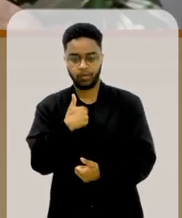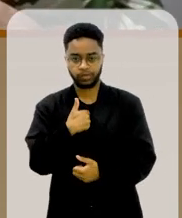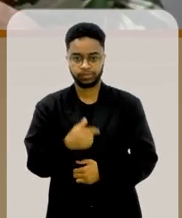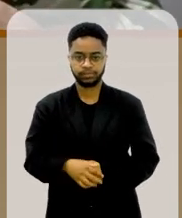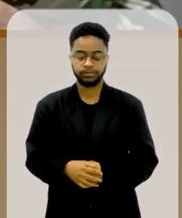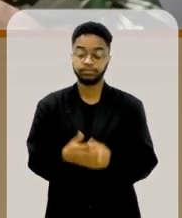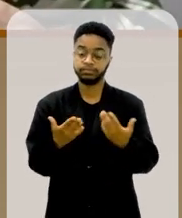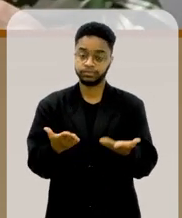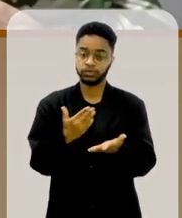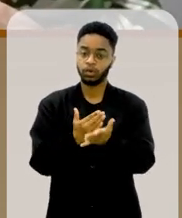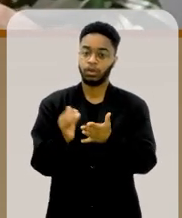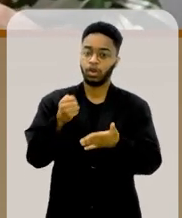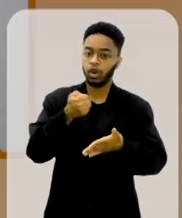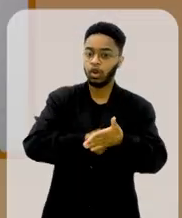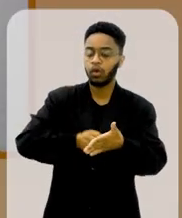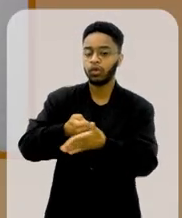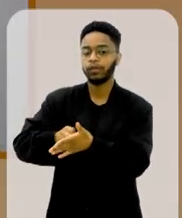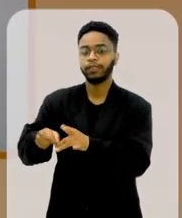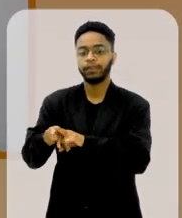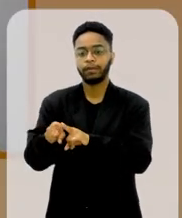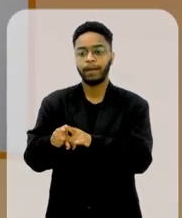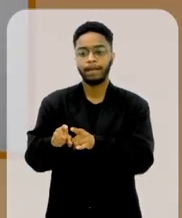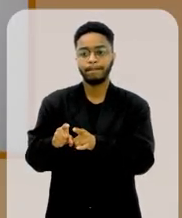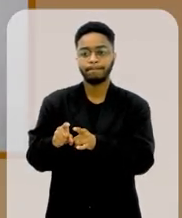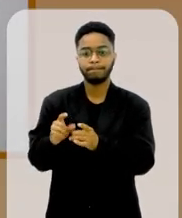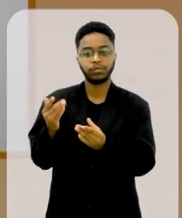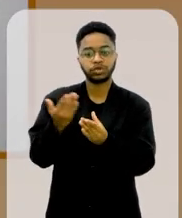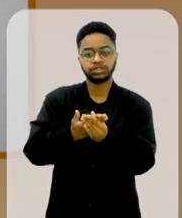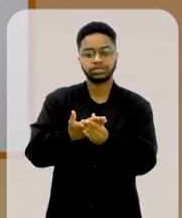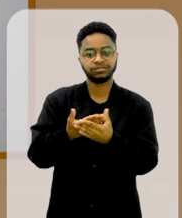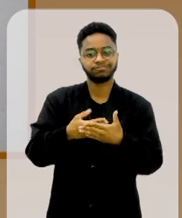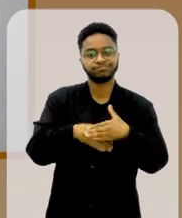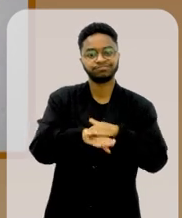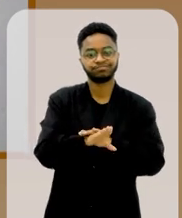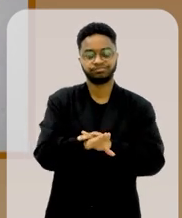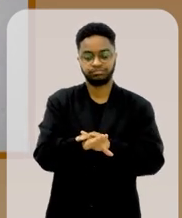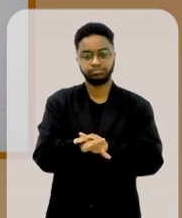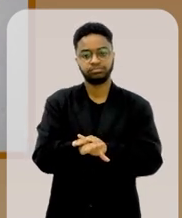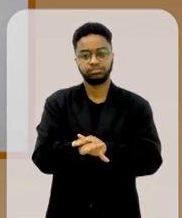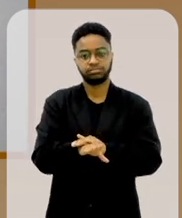Então, começamos a lutar e o processo começou a ficar engavetado,